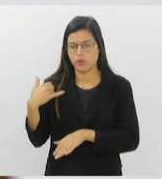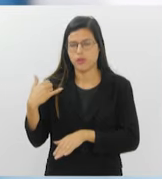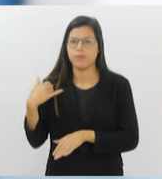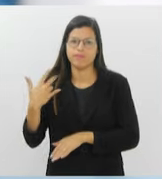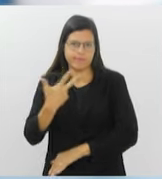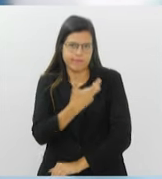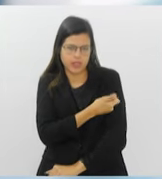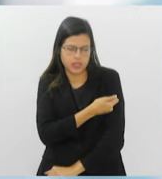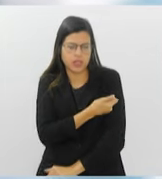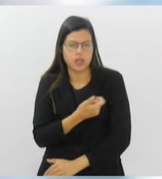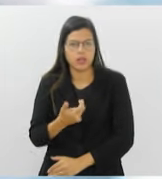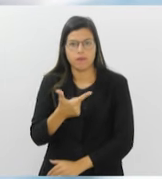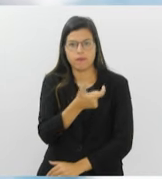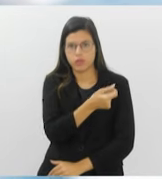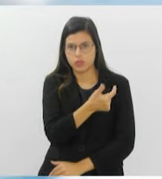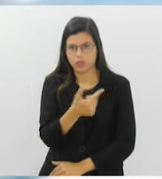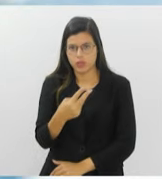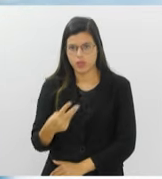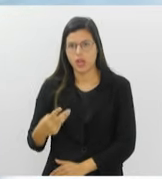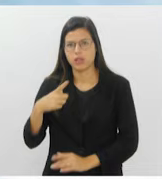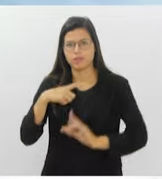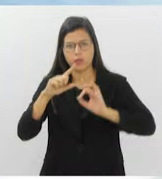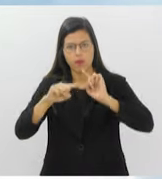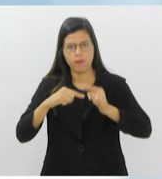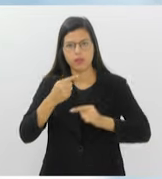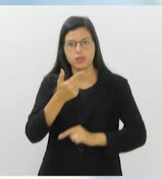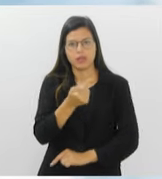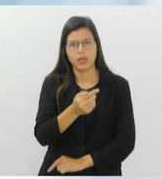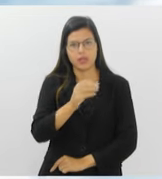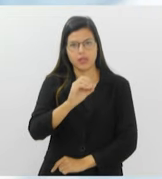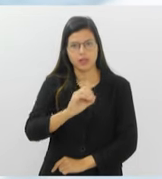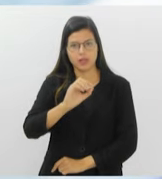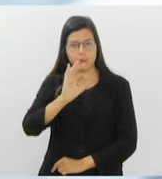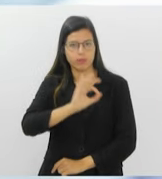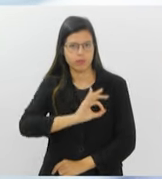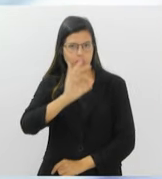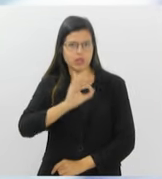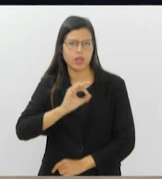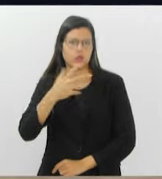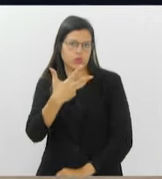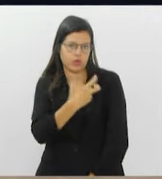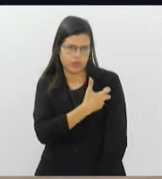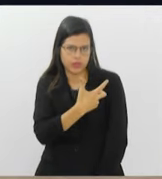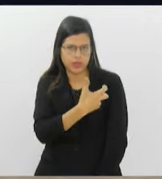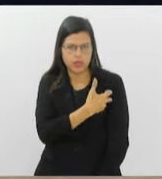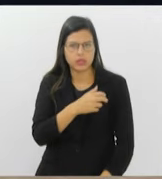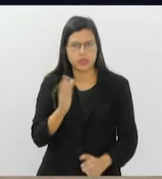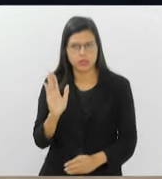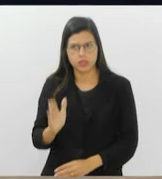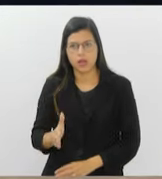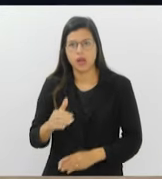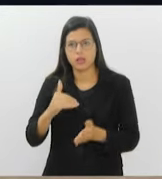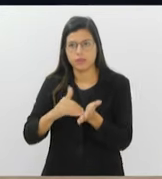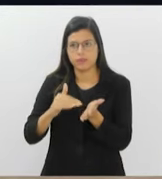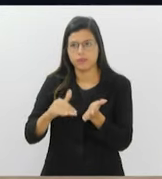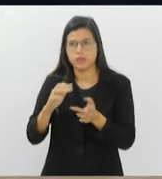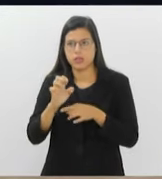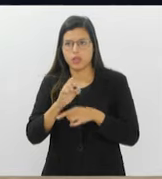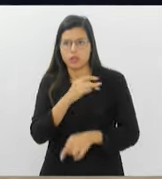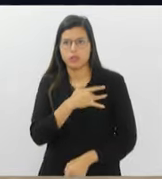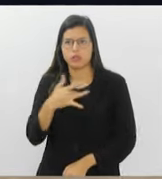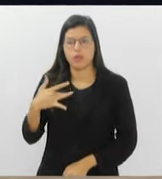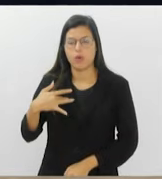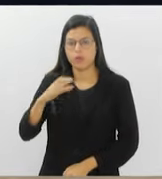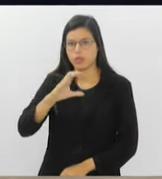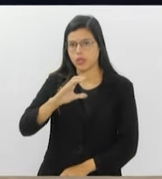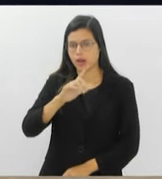doença. Em 2023, houve um avanço com cerca de 70% de cobertura vacinal. A secretária estadual de saúde, Cláudia Mello,